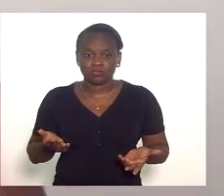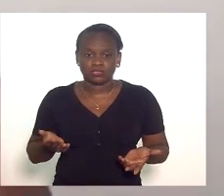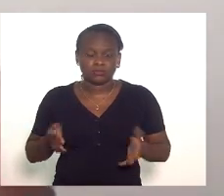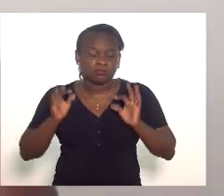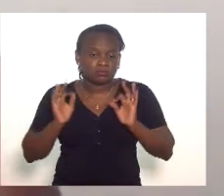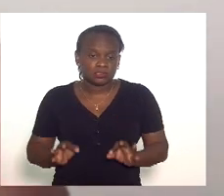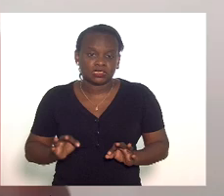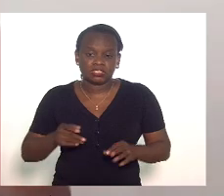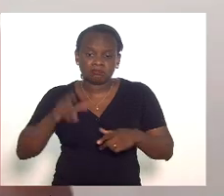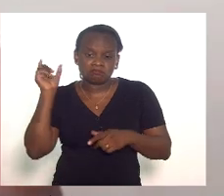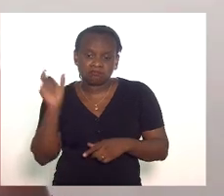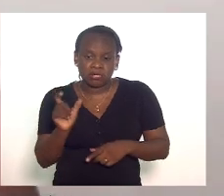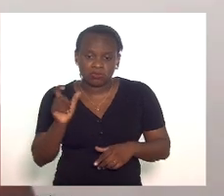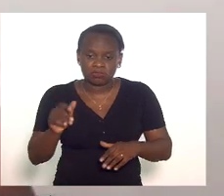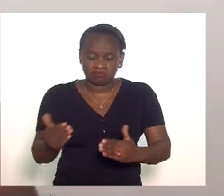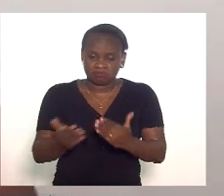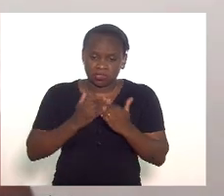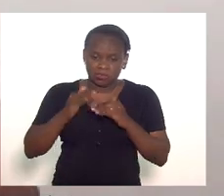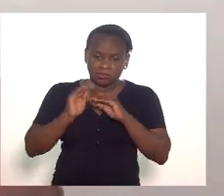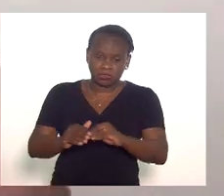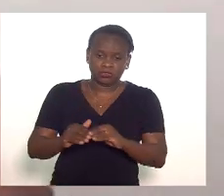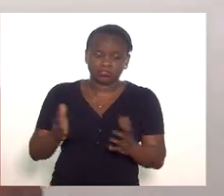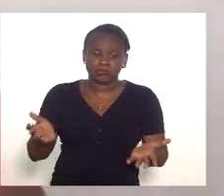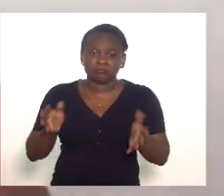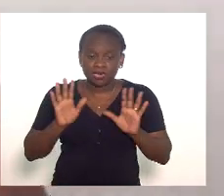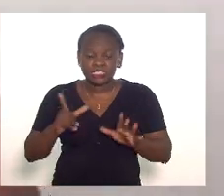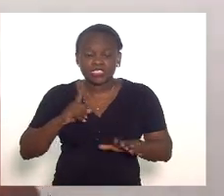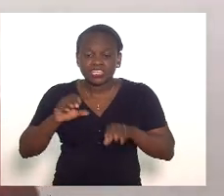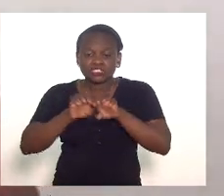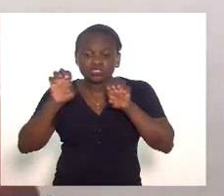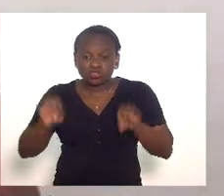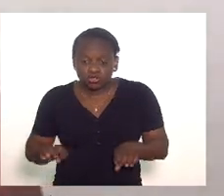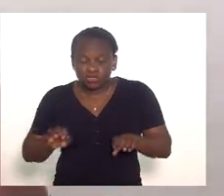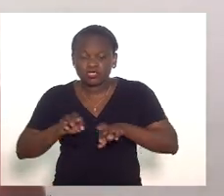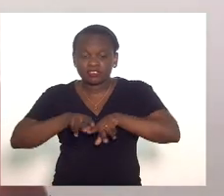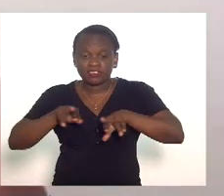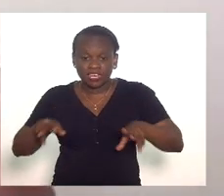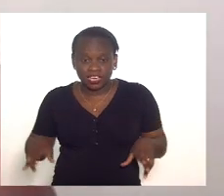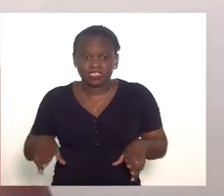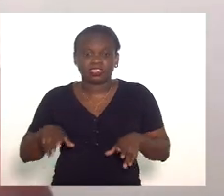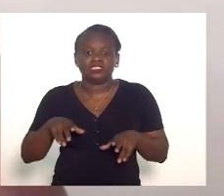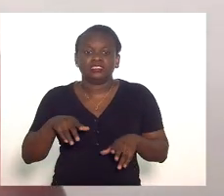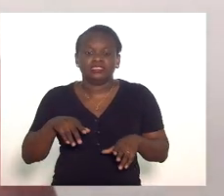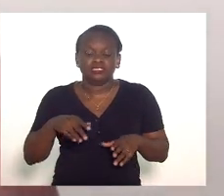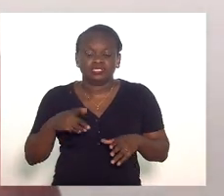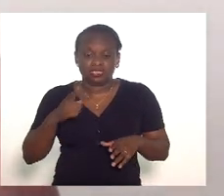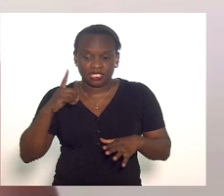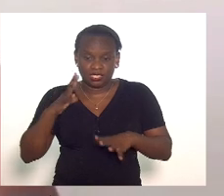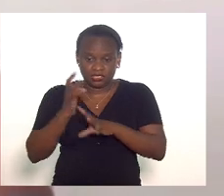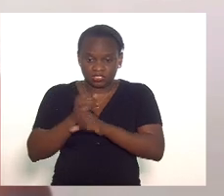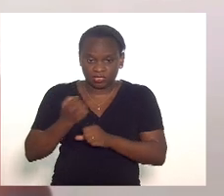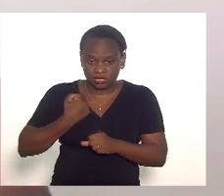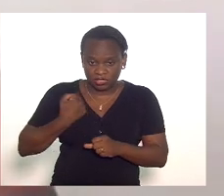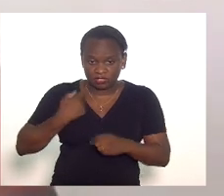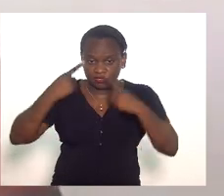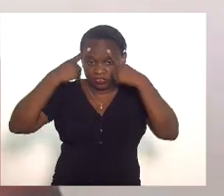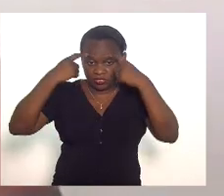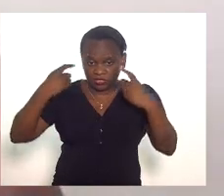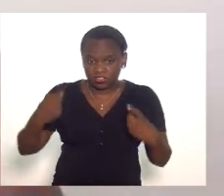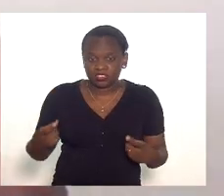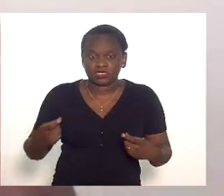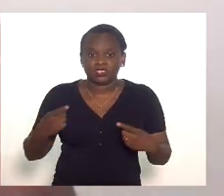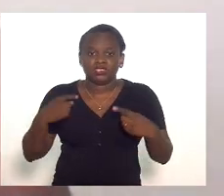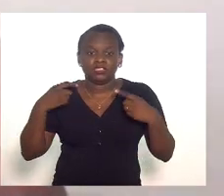efetivamente ofenda uma pessoa mas são as estruturas que levam a gente aos dados de violência